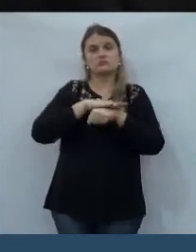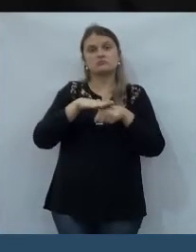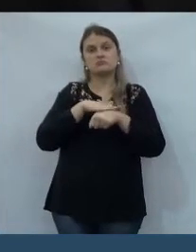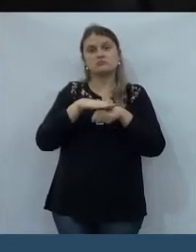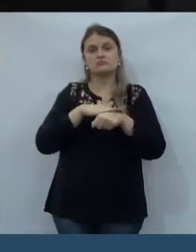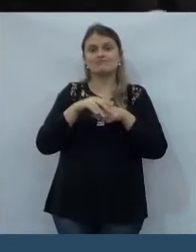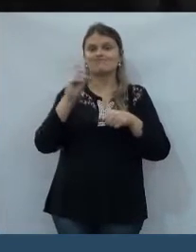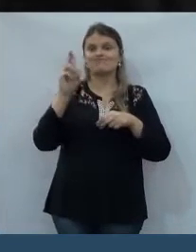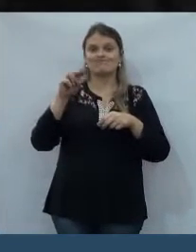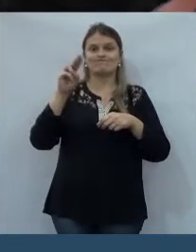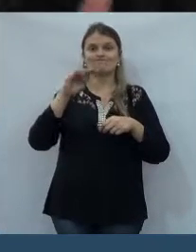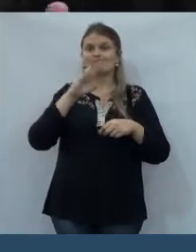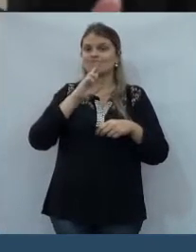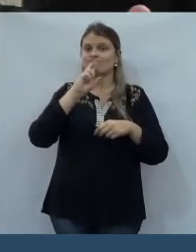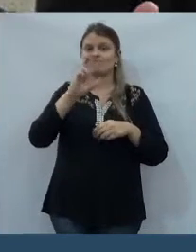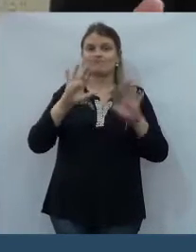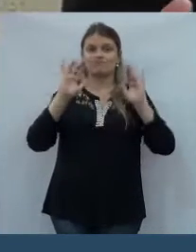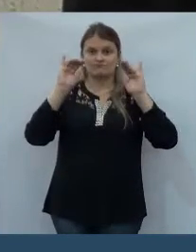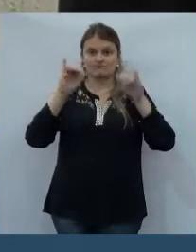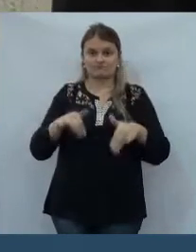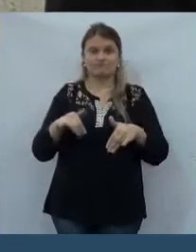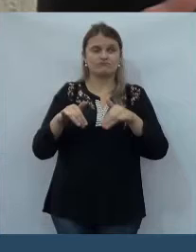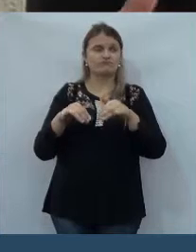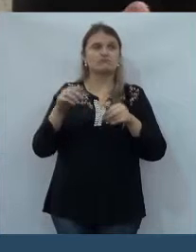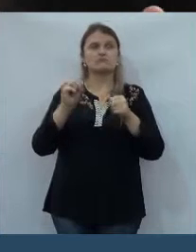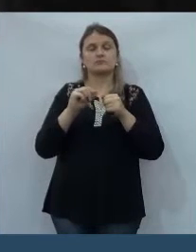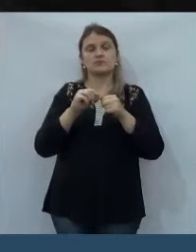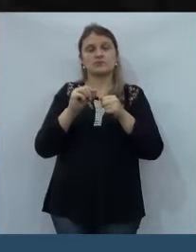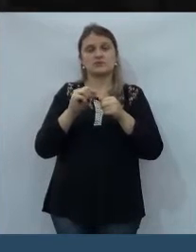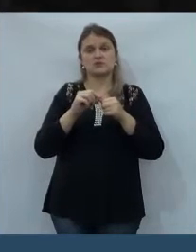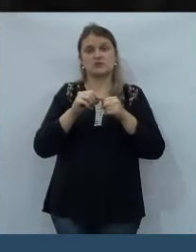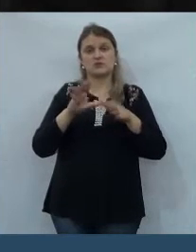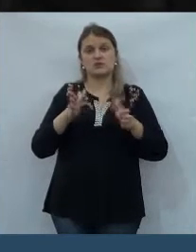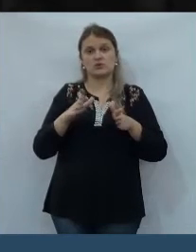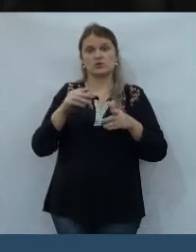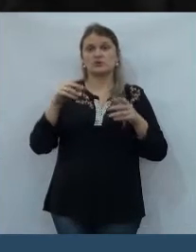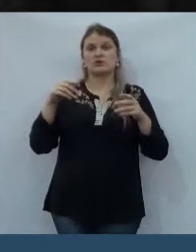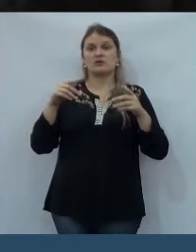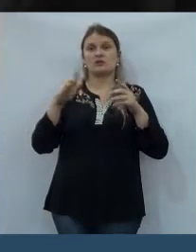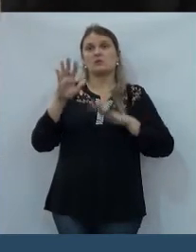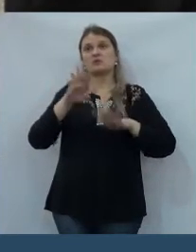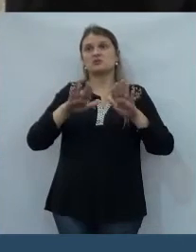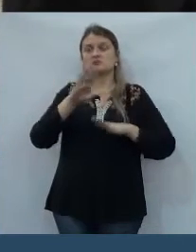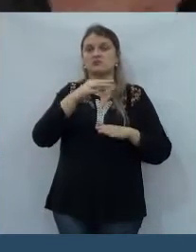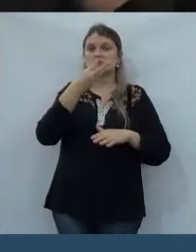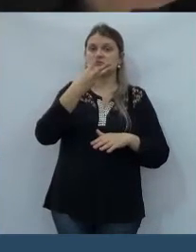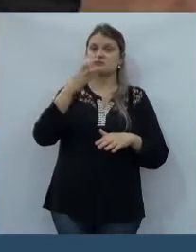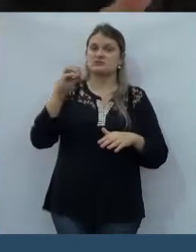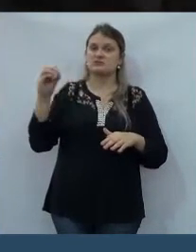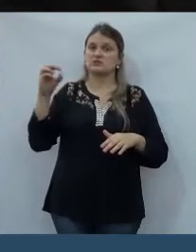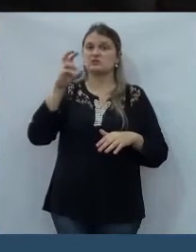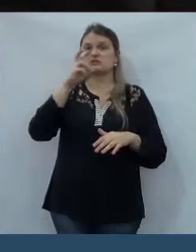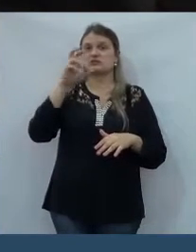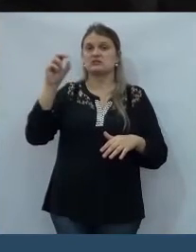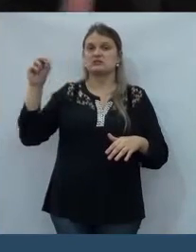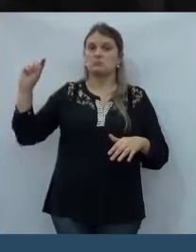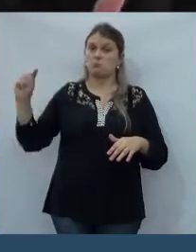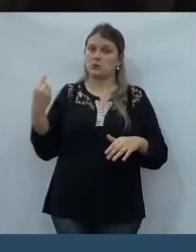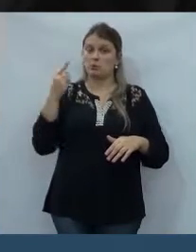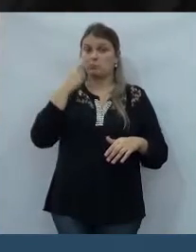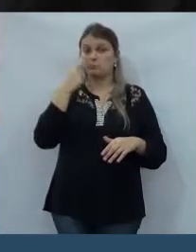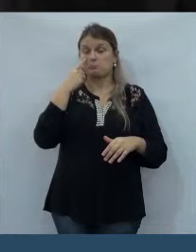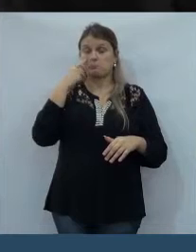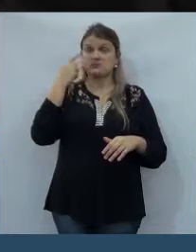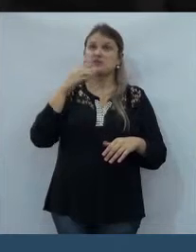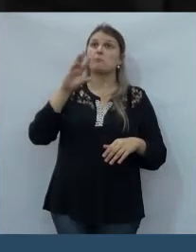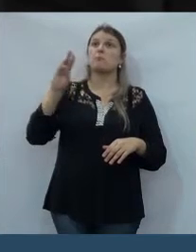não se chega a uma solução. A implantação do biodigestor, hoje, ela custa em média de 300 a 500 mil. Daí, a Sanepar, ela vem falar aqui em